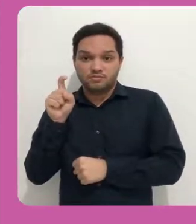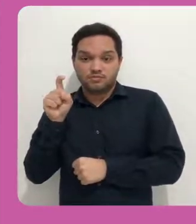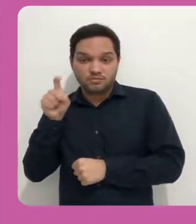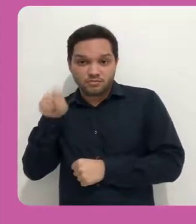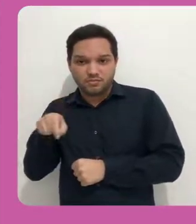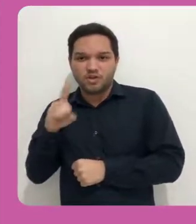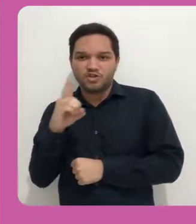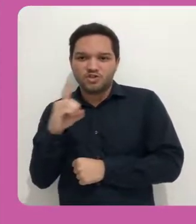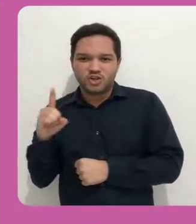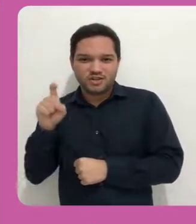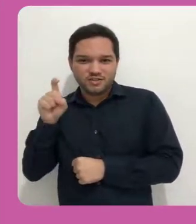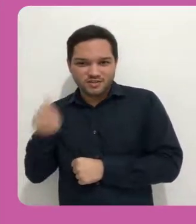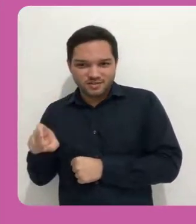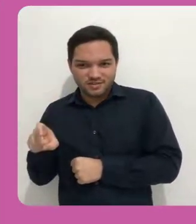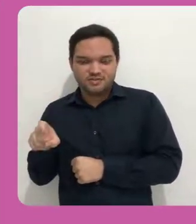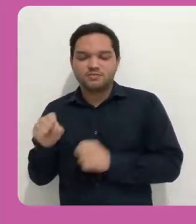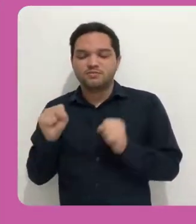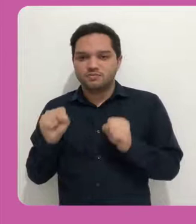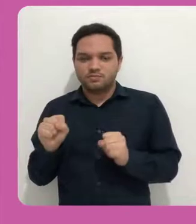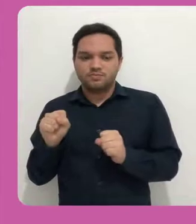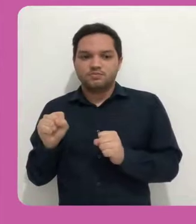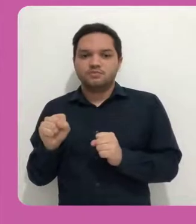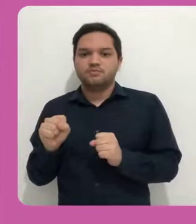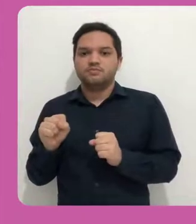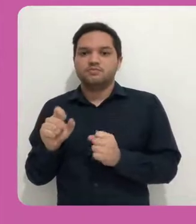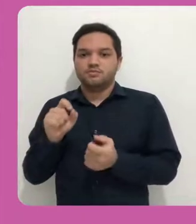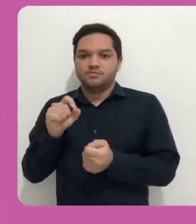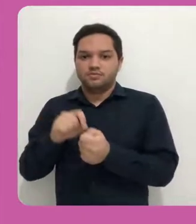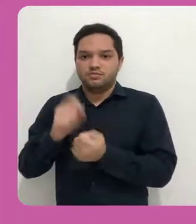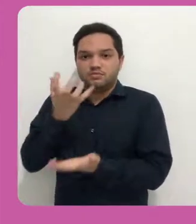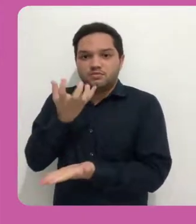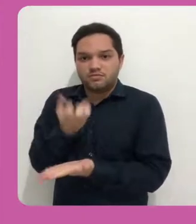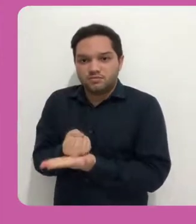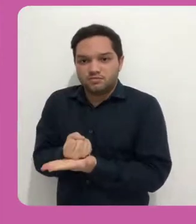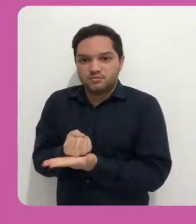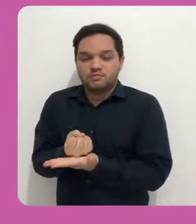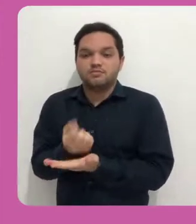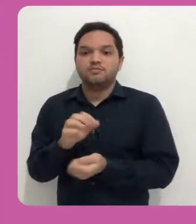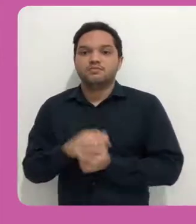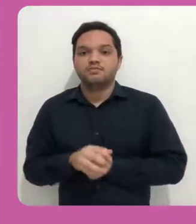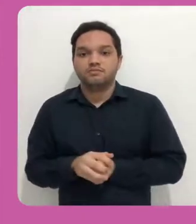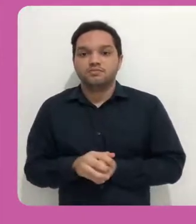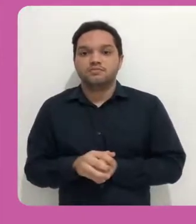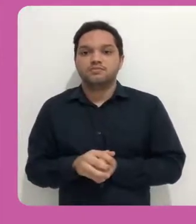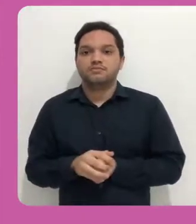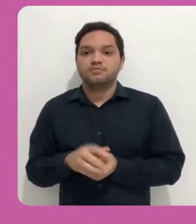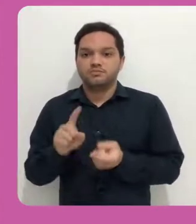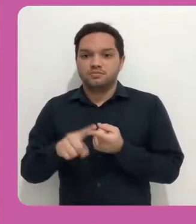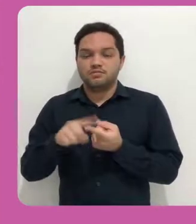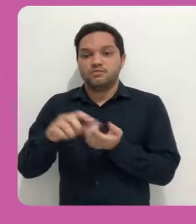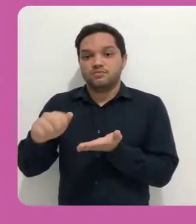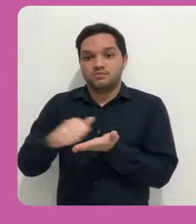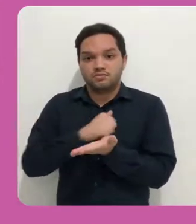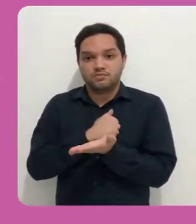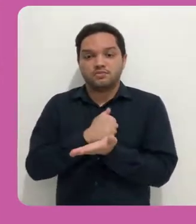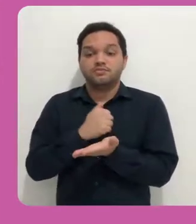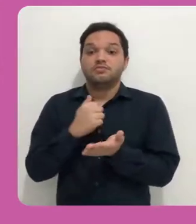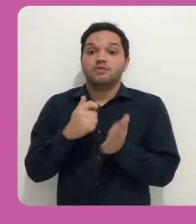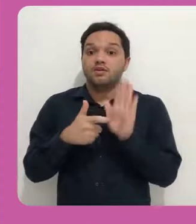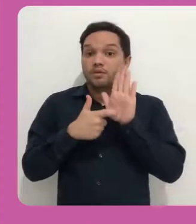desse arquivo. Então, vou excluir. Para mostrar para vocês que aqui também. Eu posso